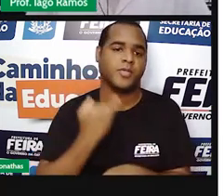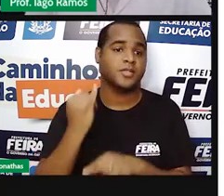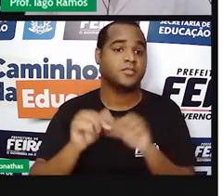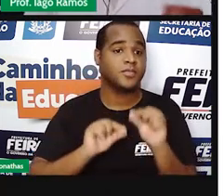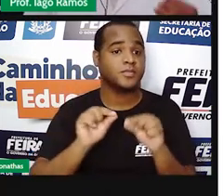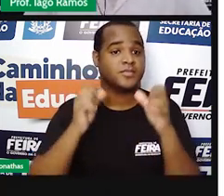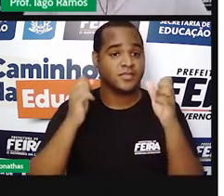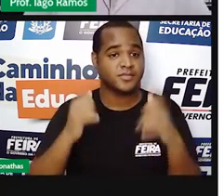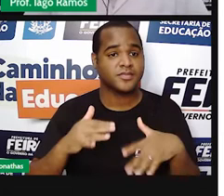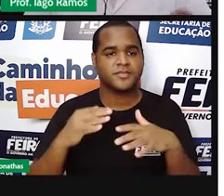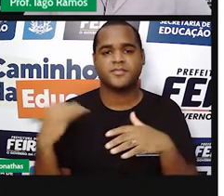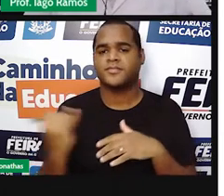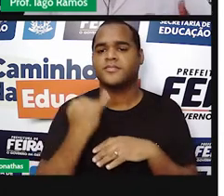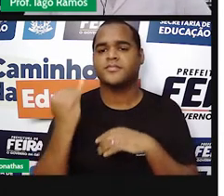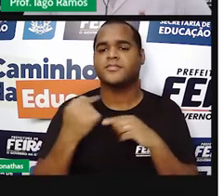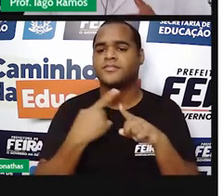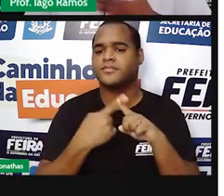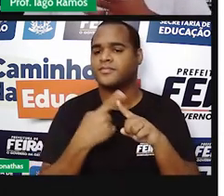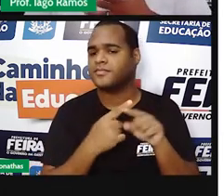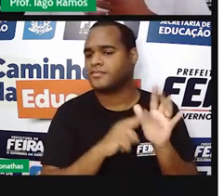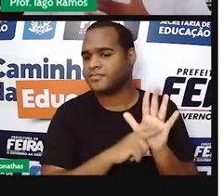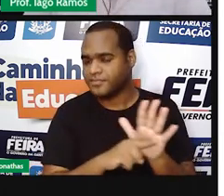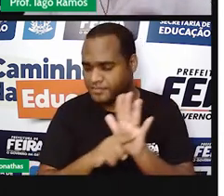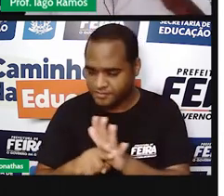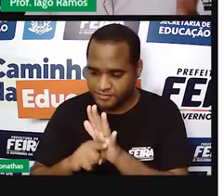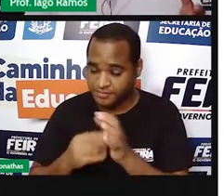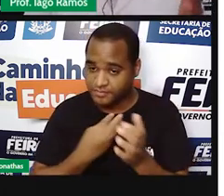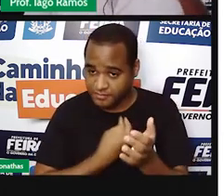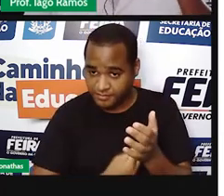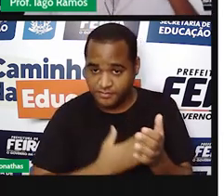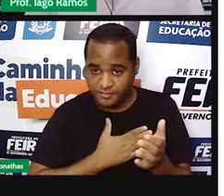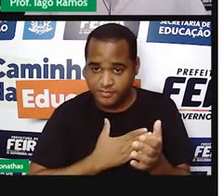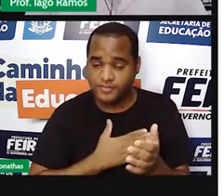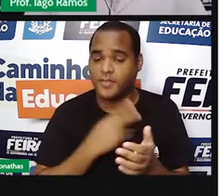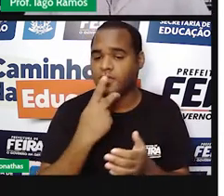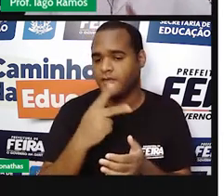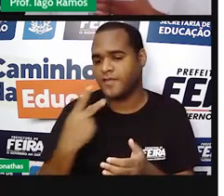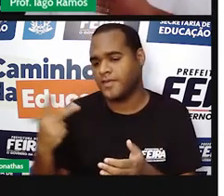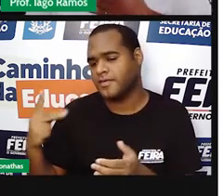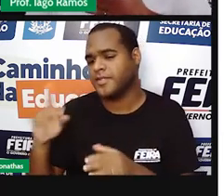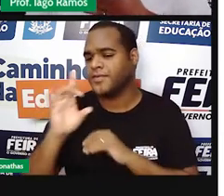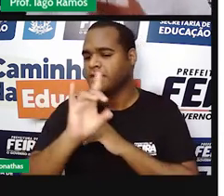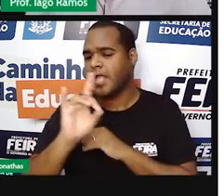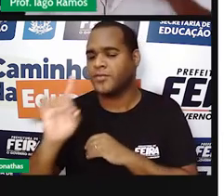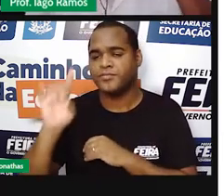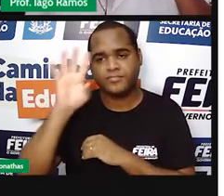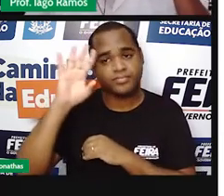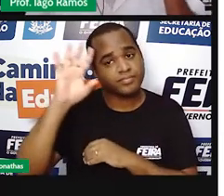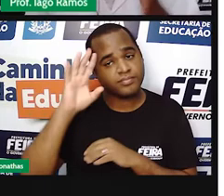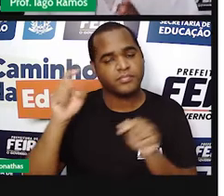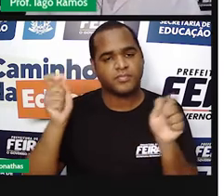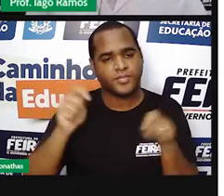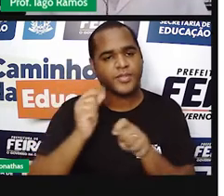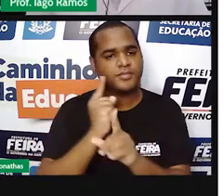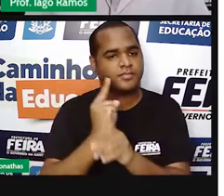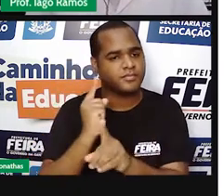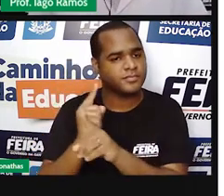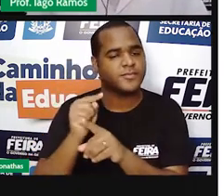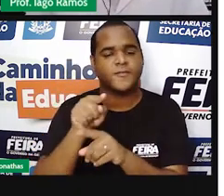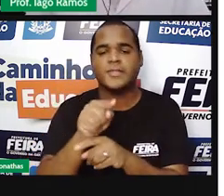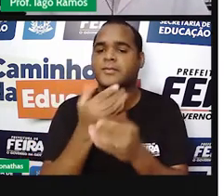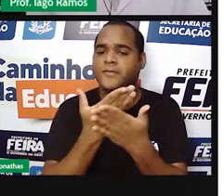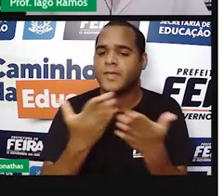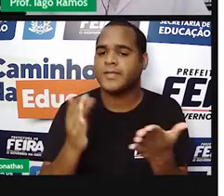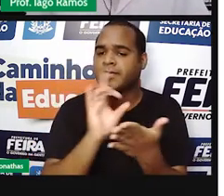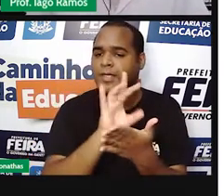porque fazem parte, sim, da minha vida, da sua vida, de situações que eu posso encontrar e que você também pode encontrar